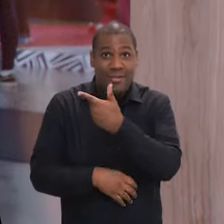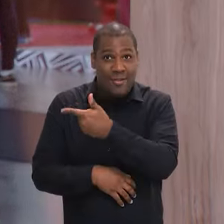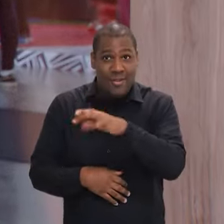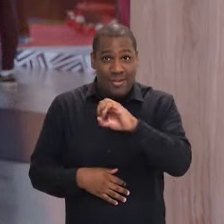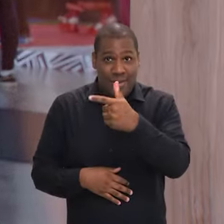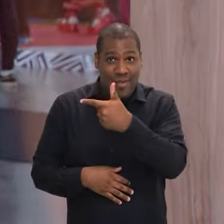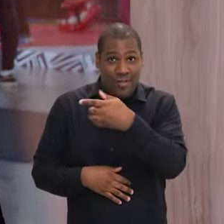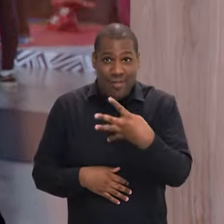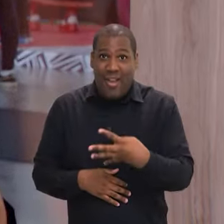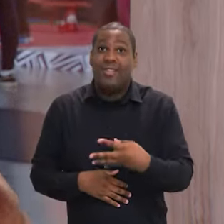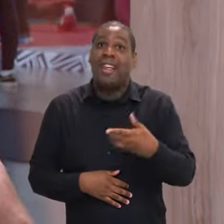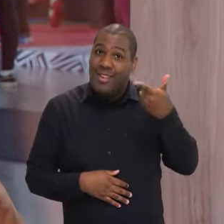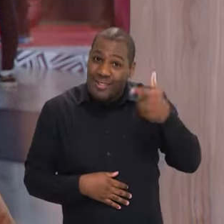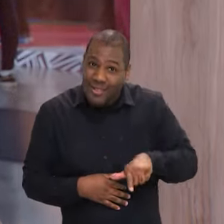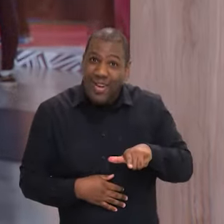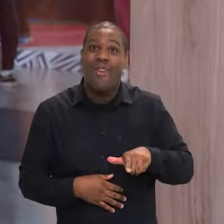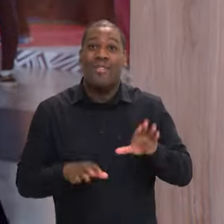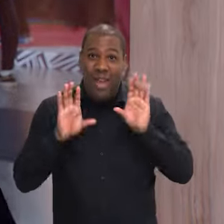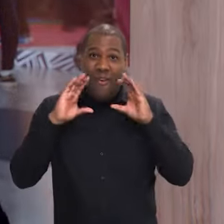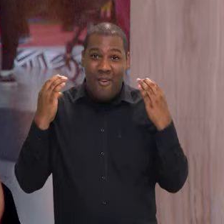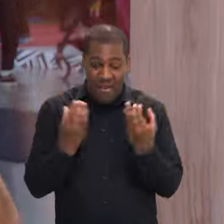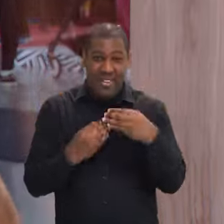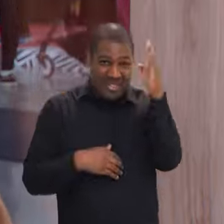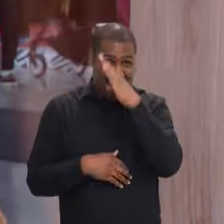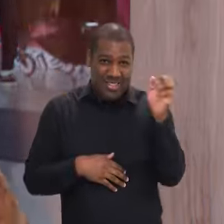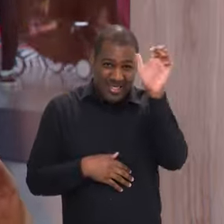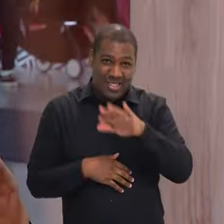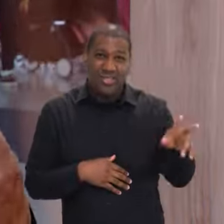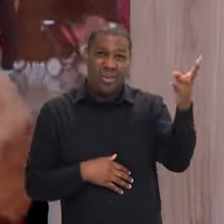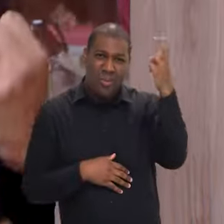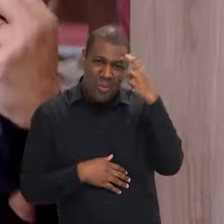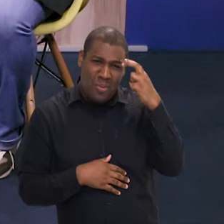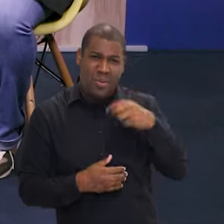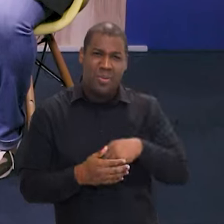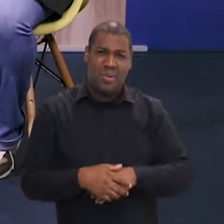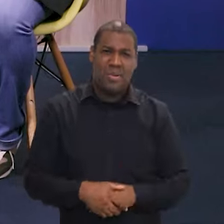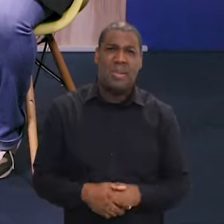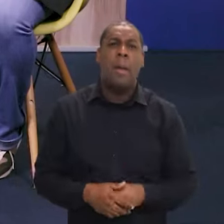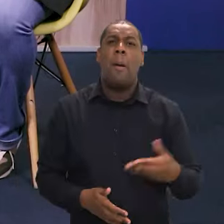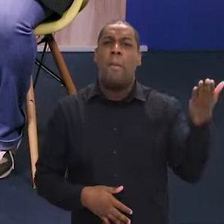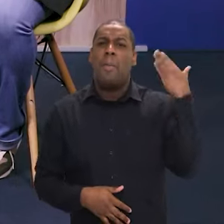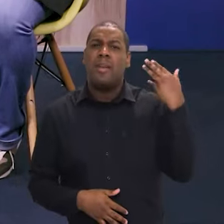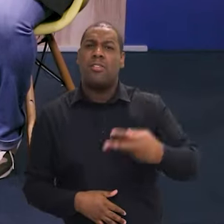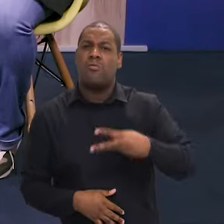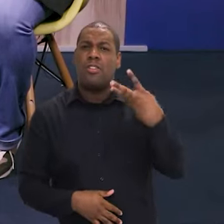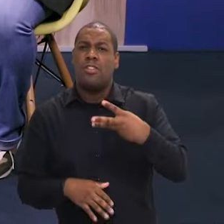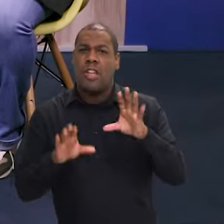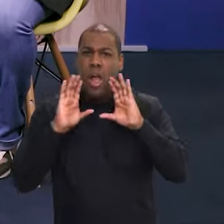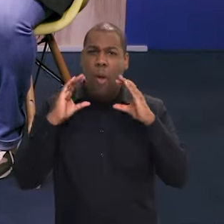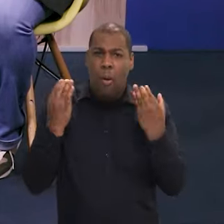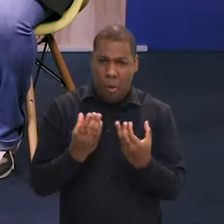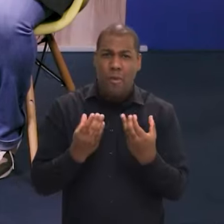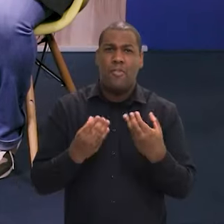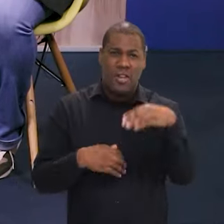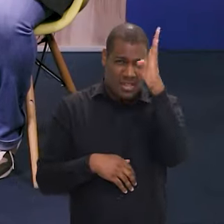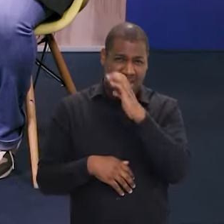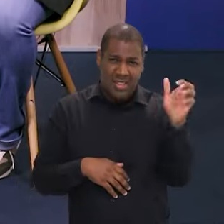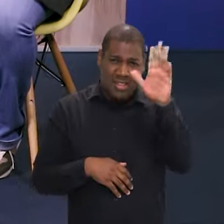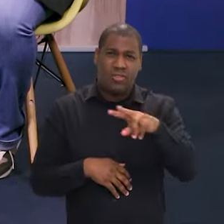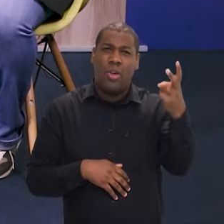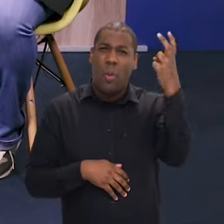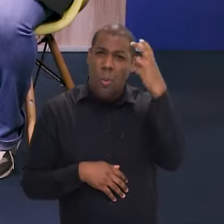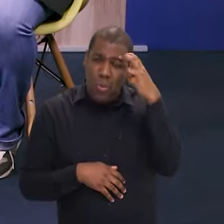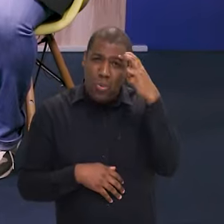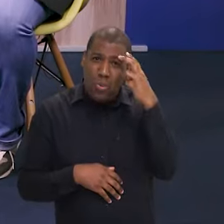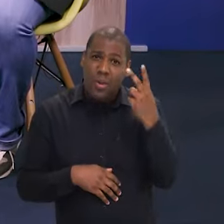O que a senhora acha que a gente pode notar de diferença, de grande diferença, entre a terceira conferência e essa de agora?